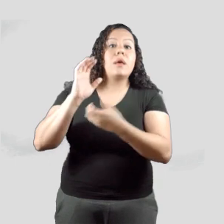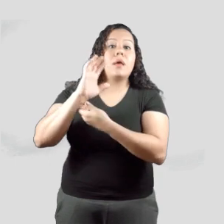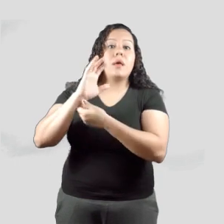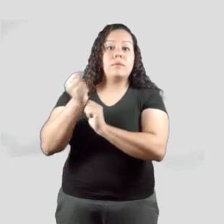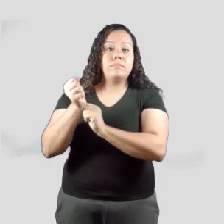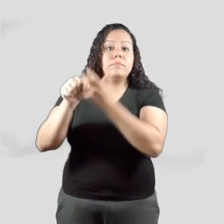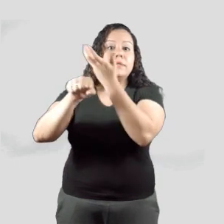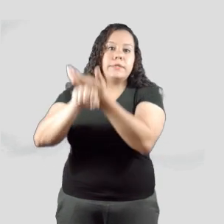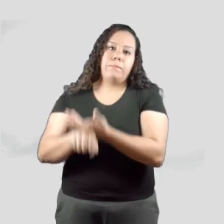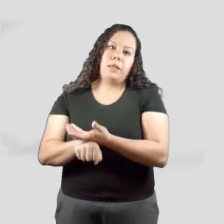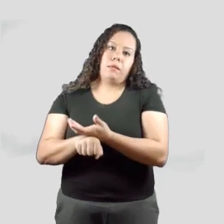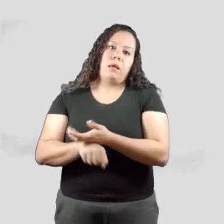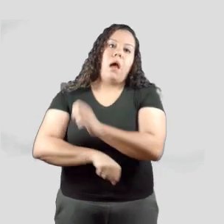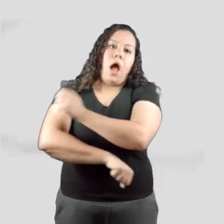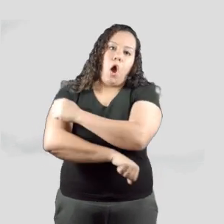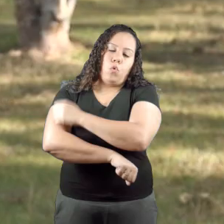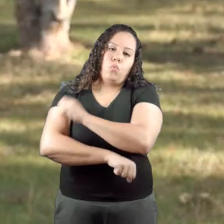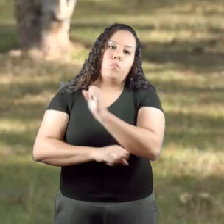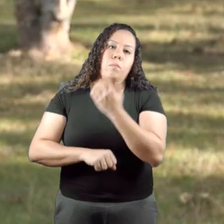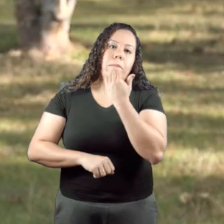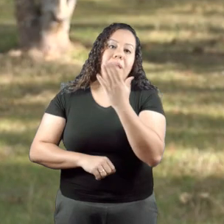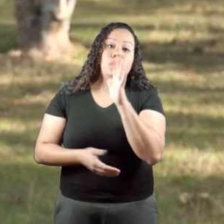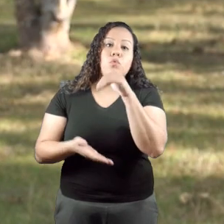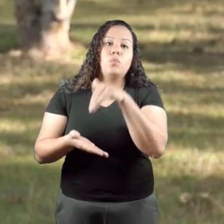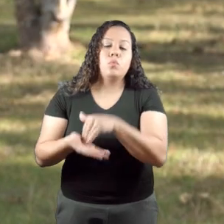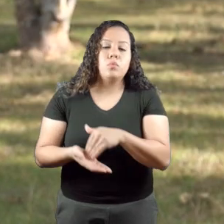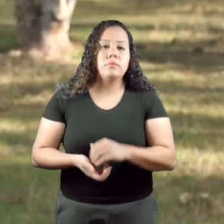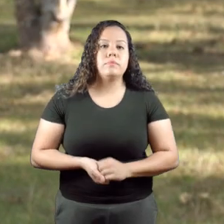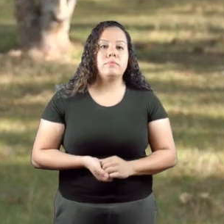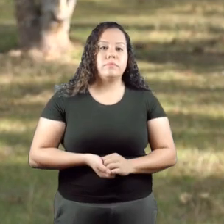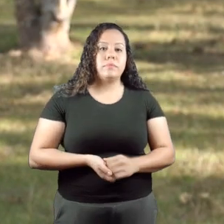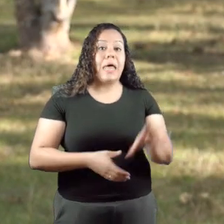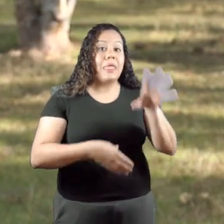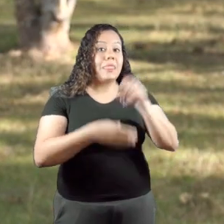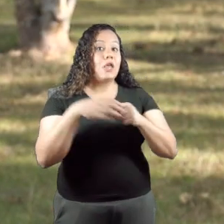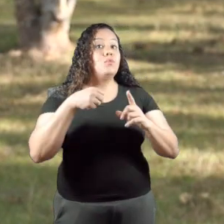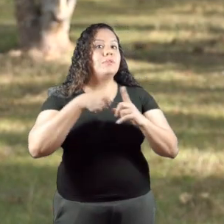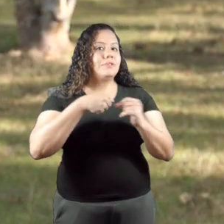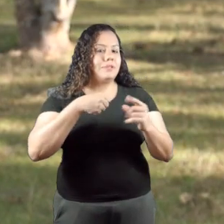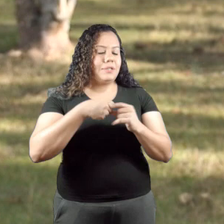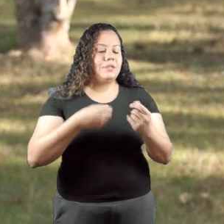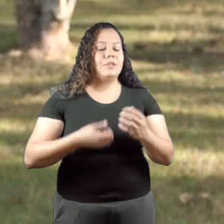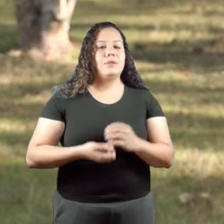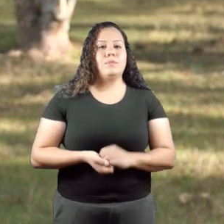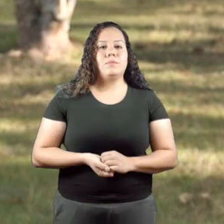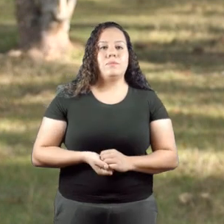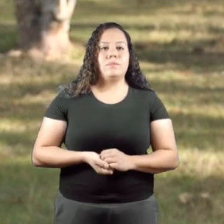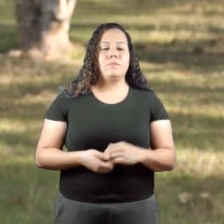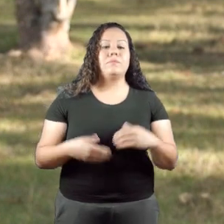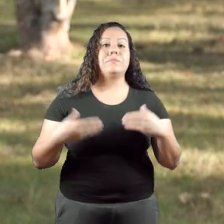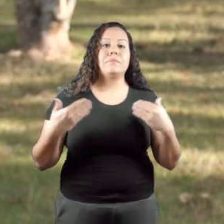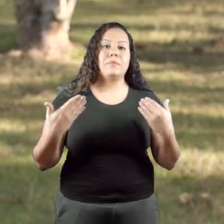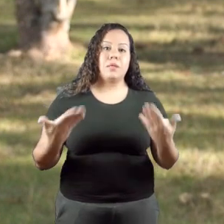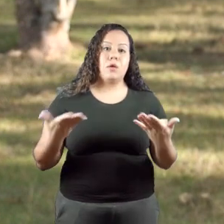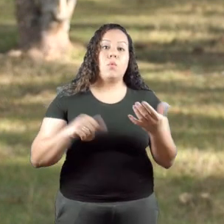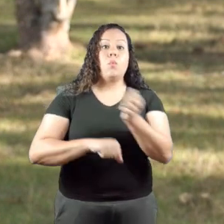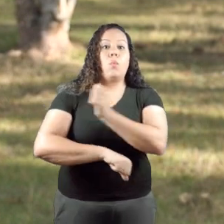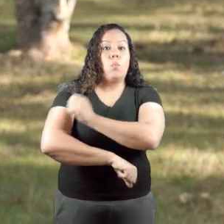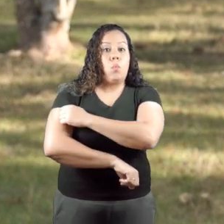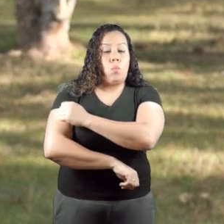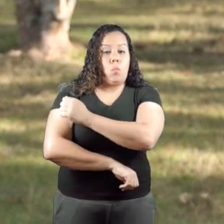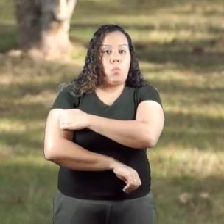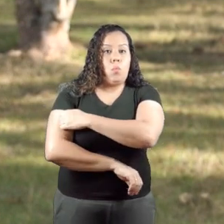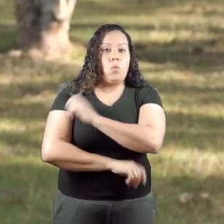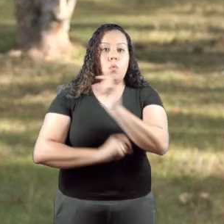trancamento de disciplinas pelos estudantes. Esse pedido será feito no SIGA. E aí,